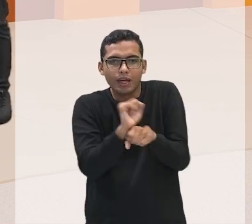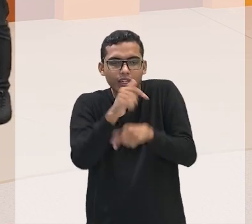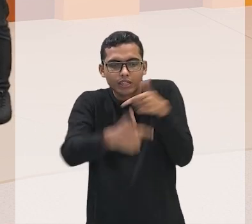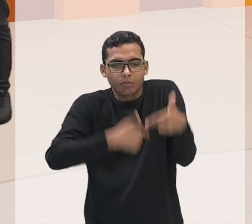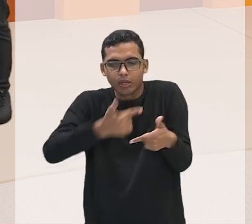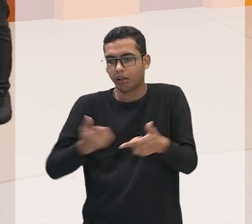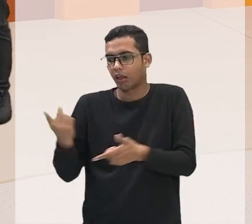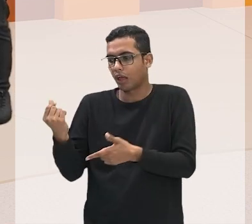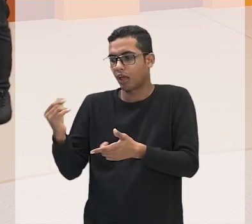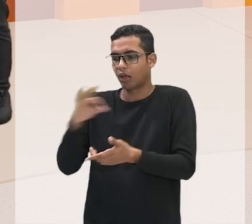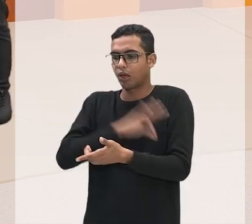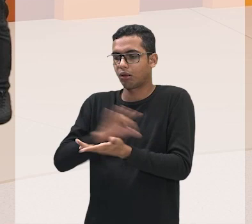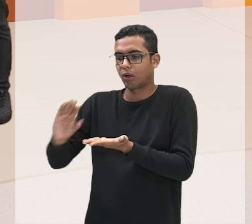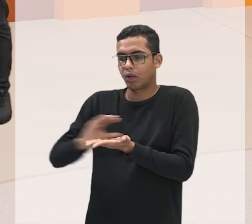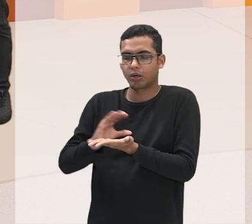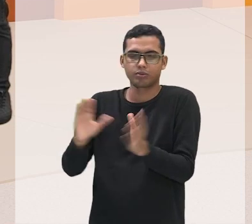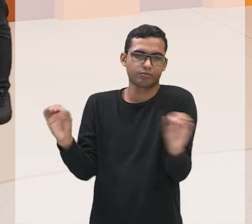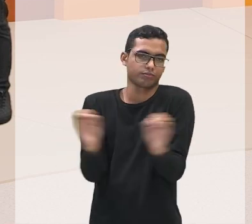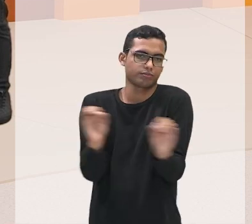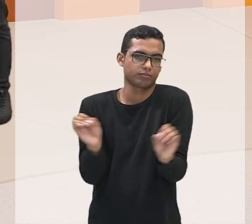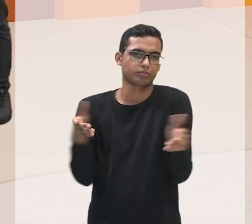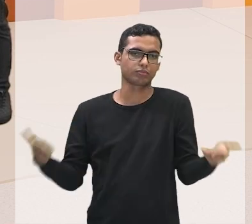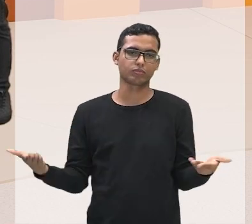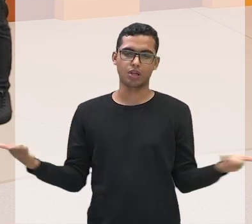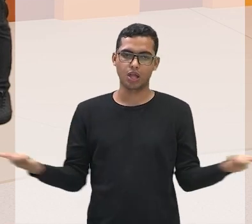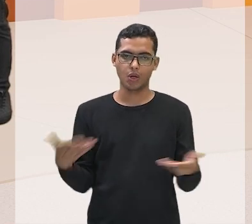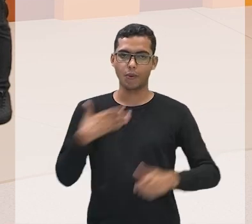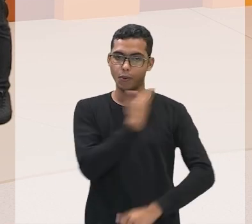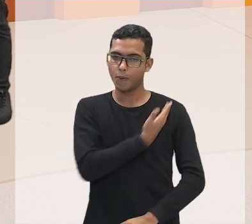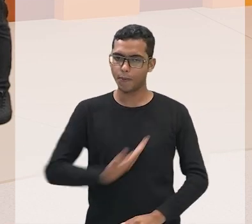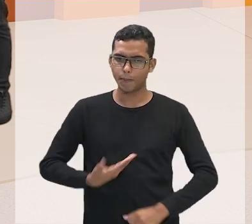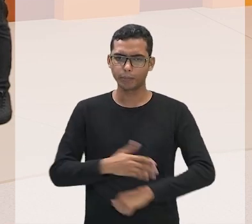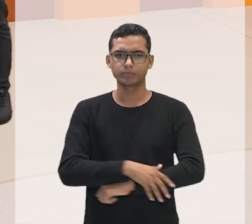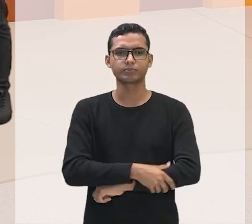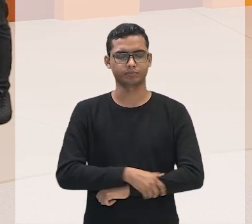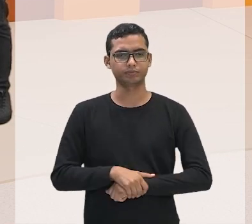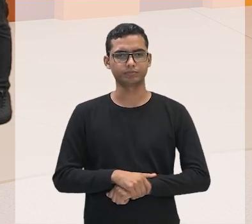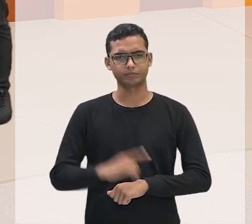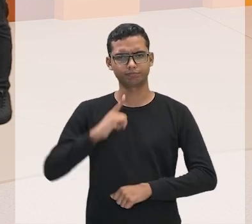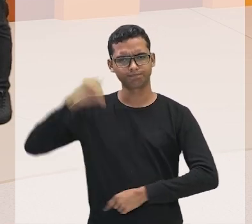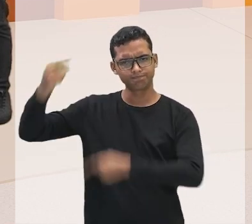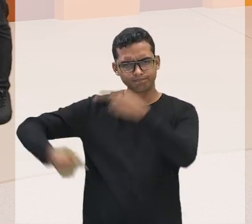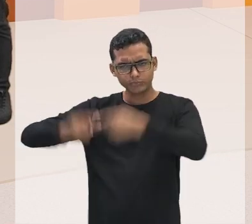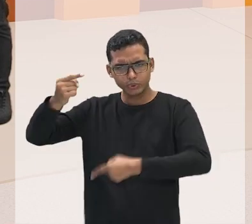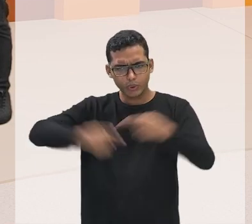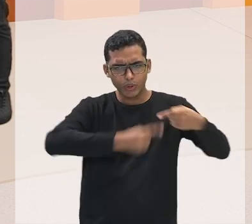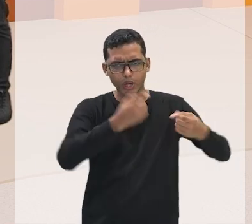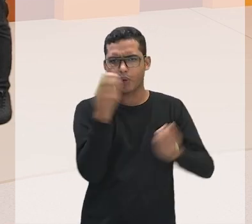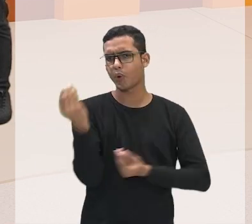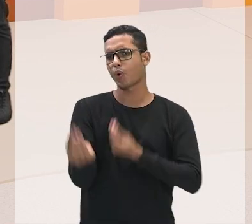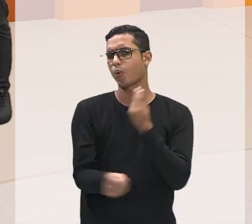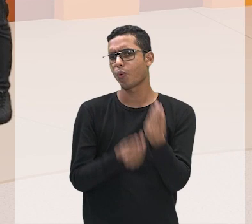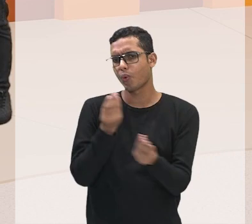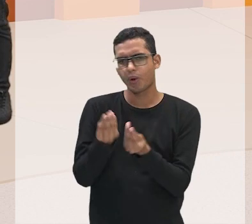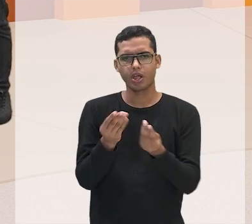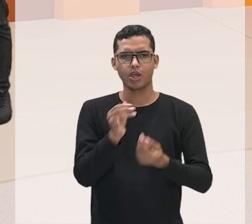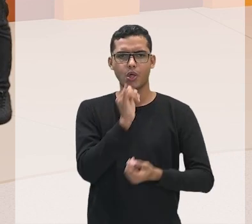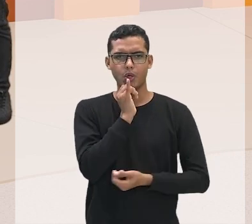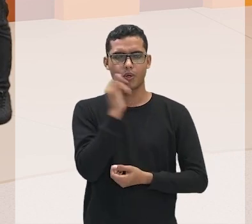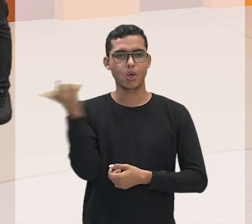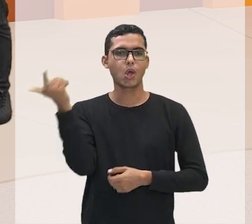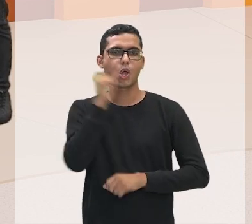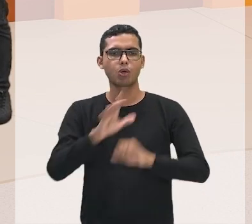dos problemas e que o próprio atual governo tem trazido uma discussão de como dar uma